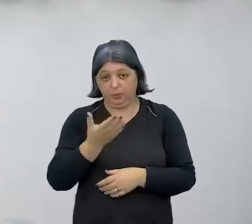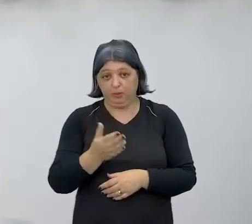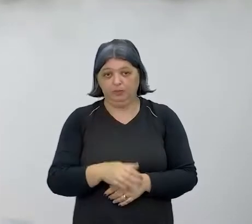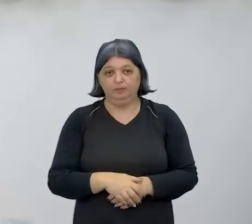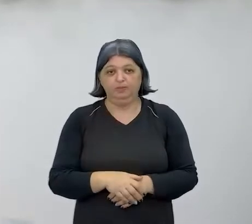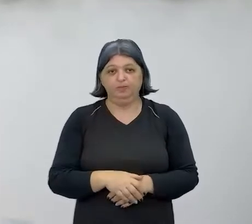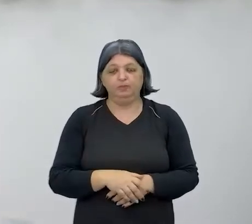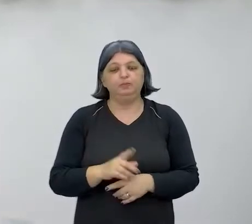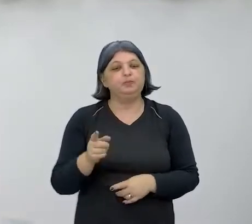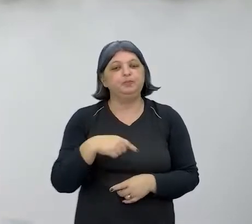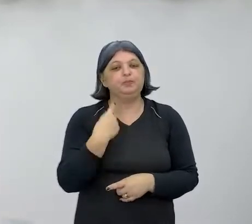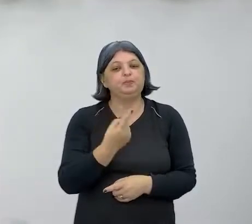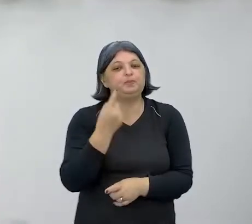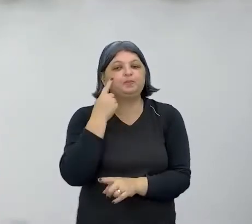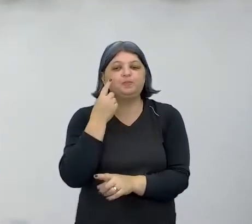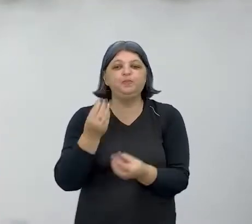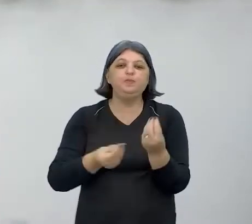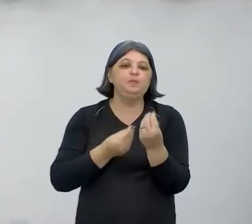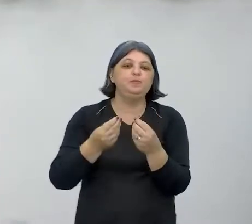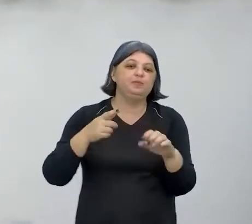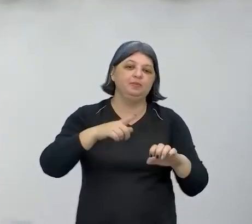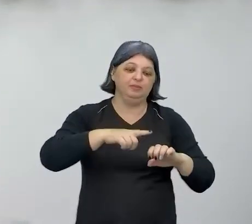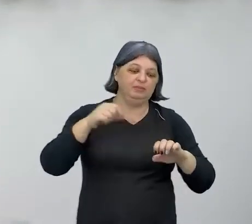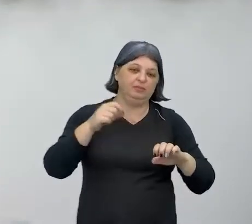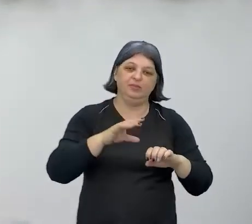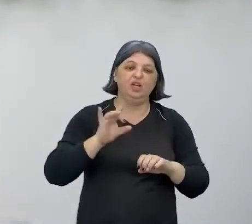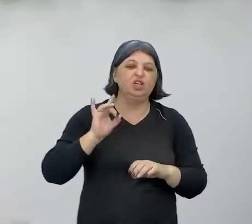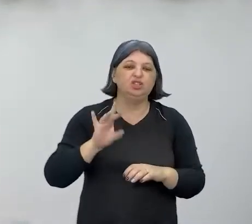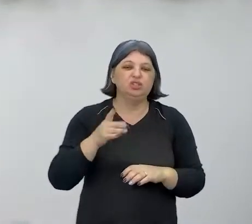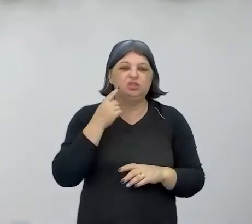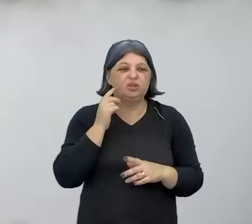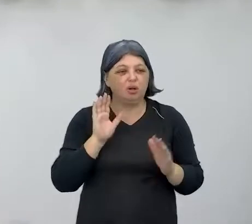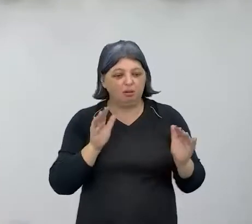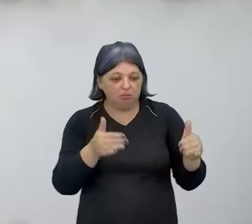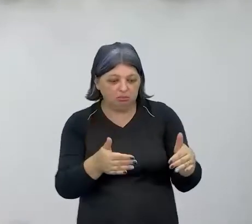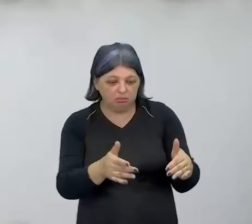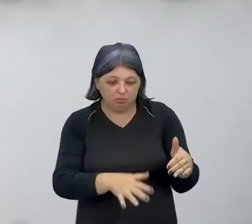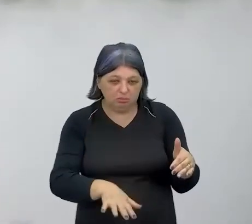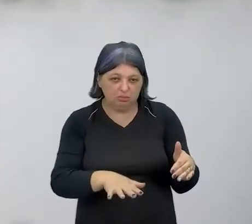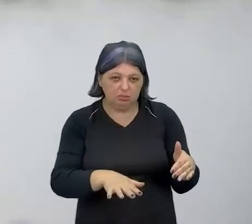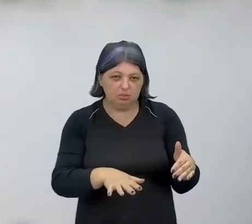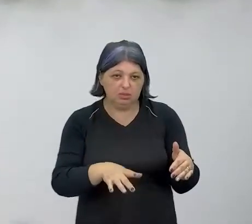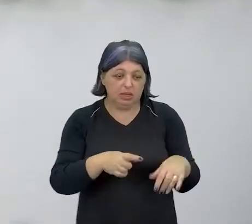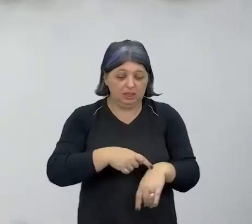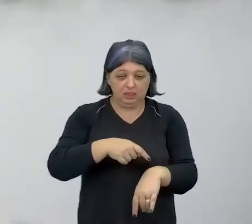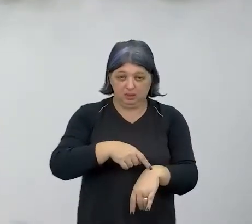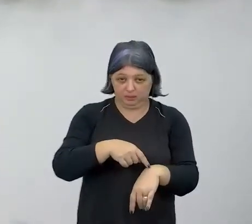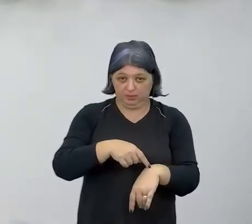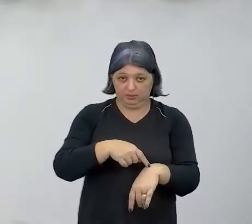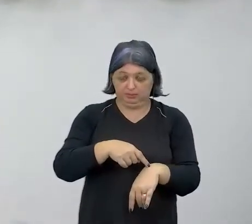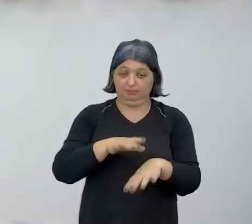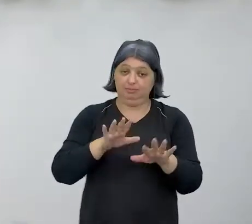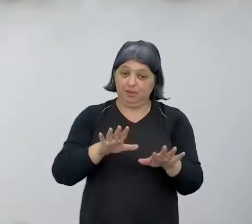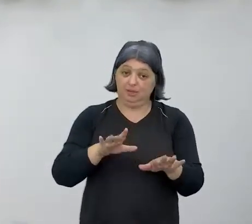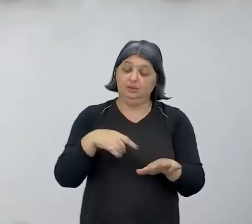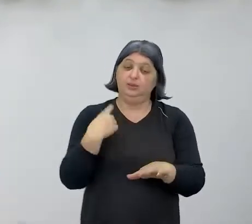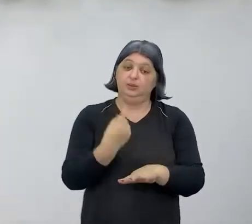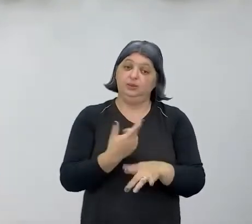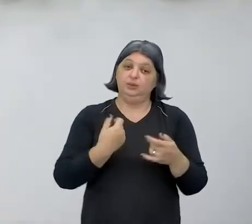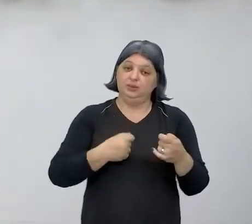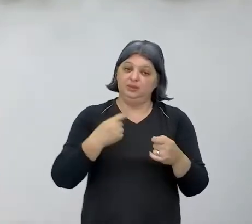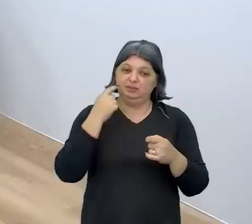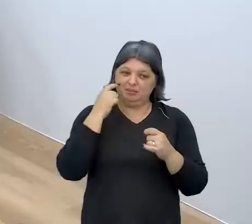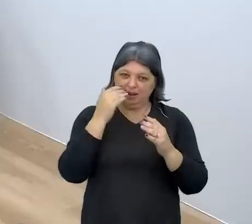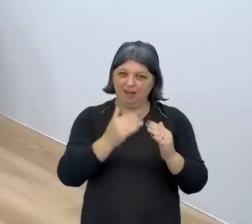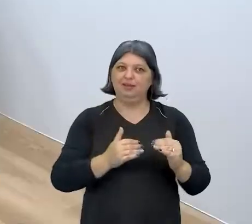Então, quando a gente pensa em empreender, a gente não pode só olhar aquele espaço e tempo que nós estamos. Mas também o além.